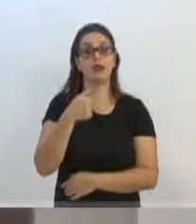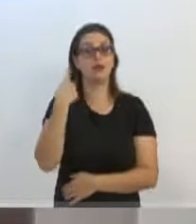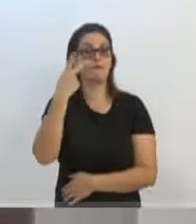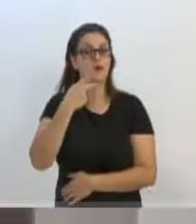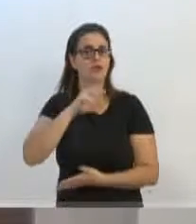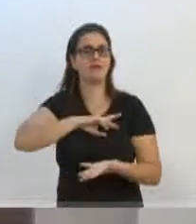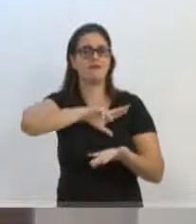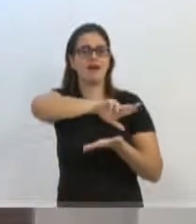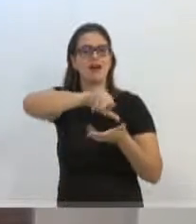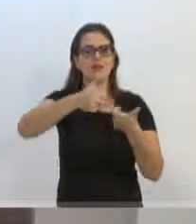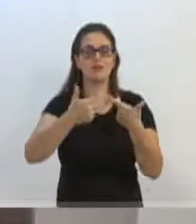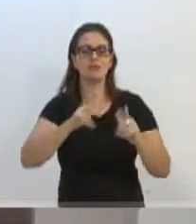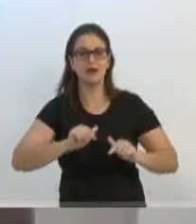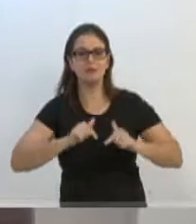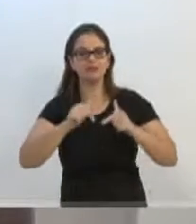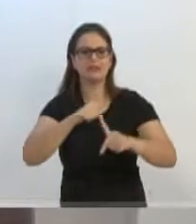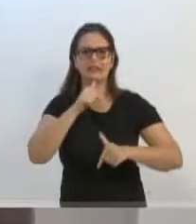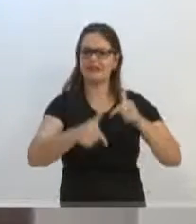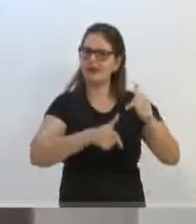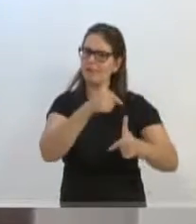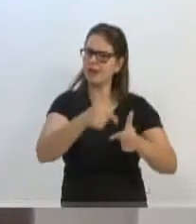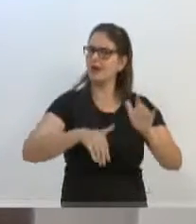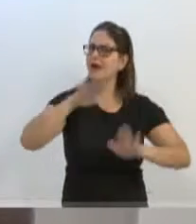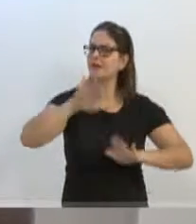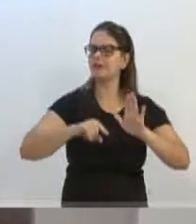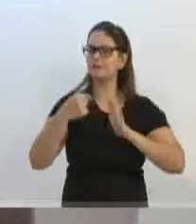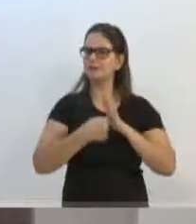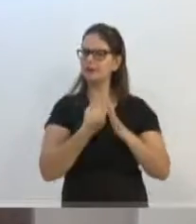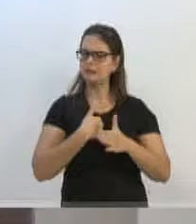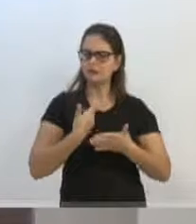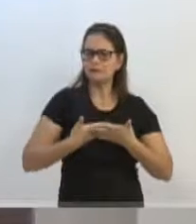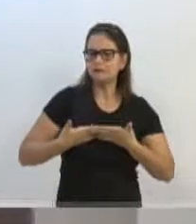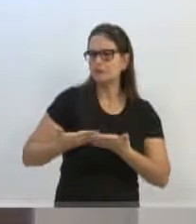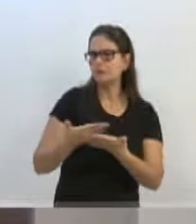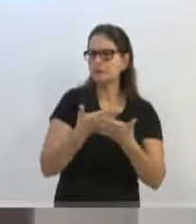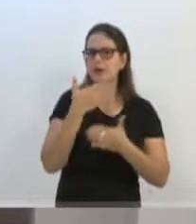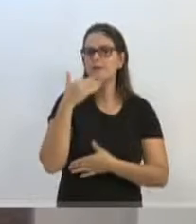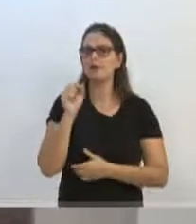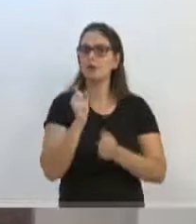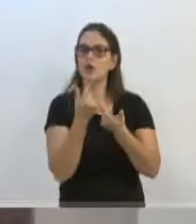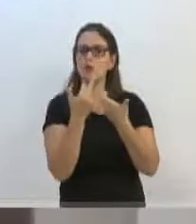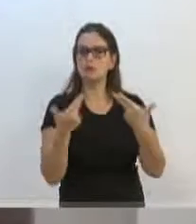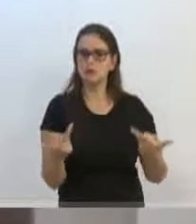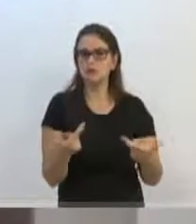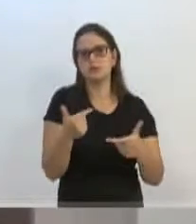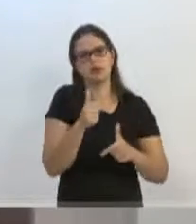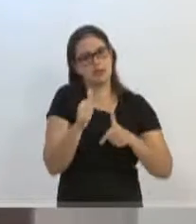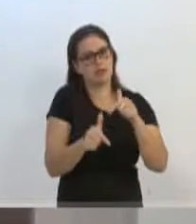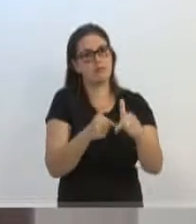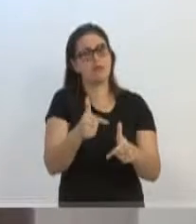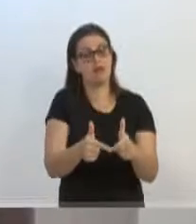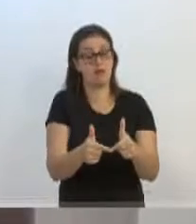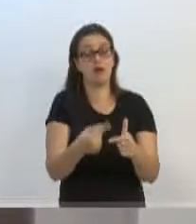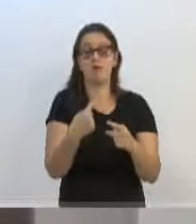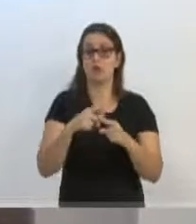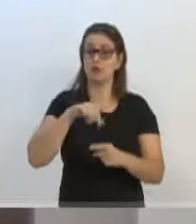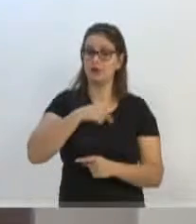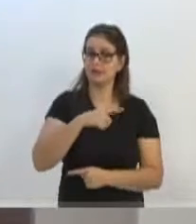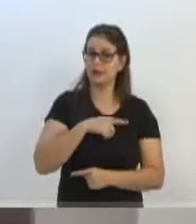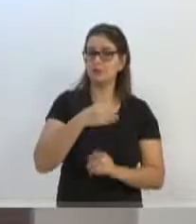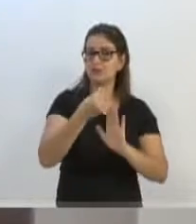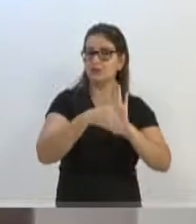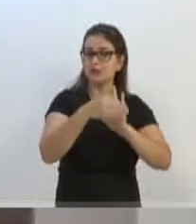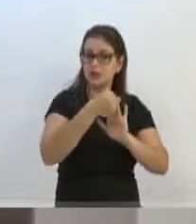instrumentos de atuação, e talvez tenham que se questionar e estudar um pouquinho melhor alguns instrumentos de atuação que têm. Porque nós temos as